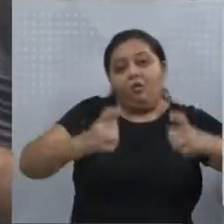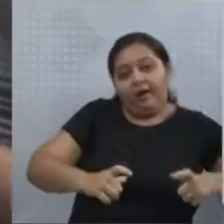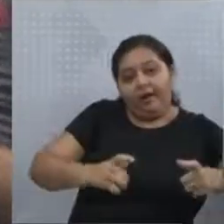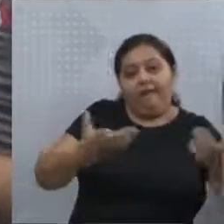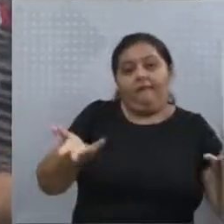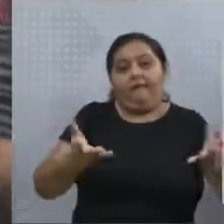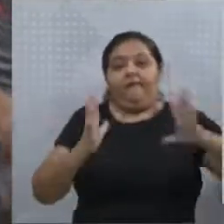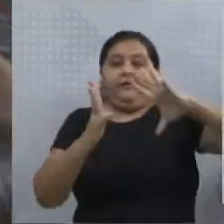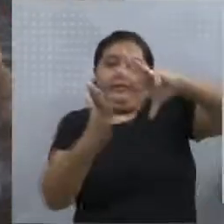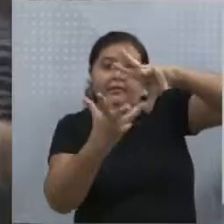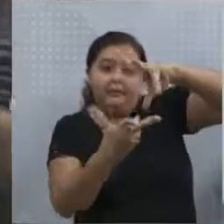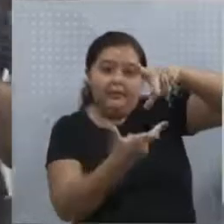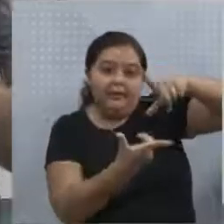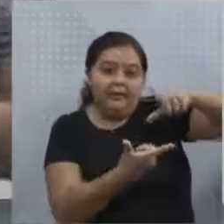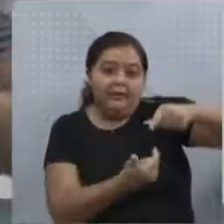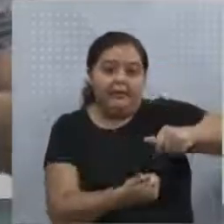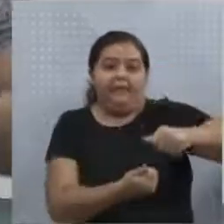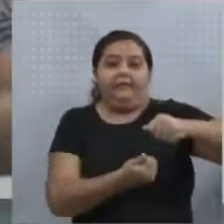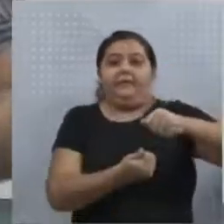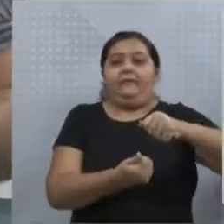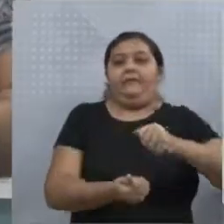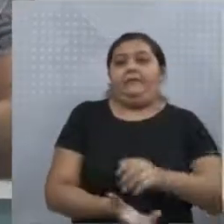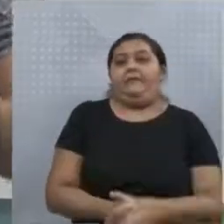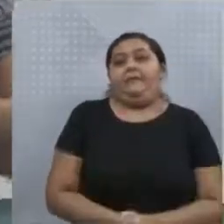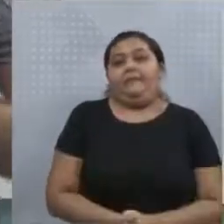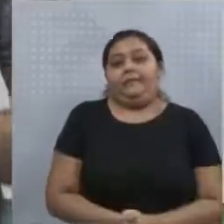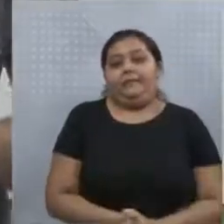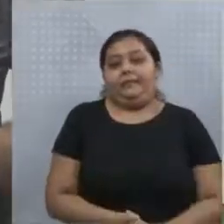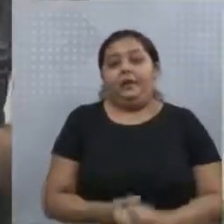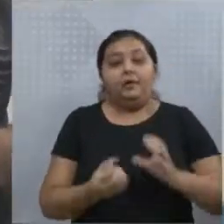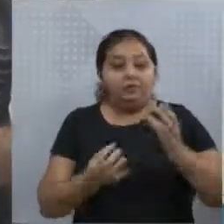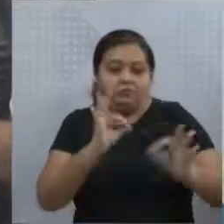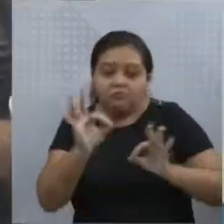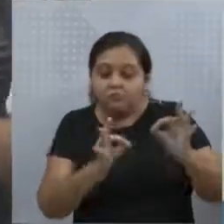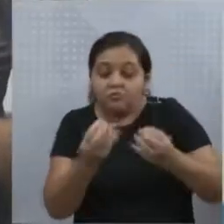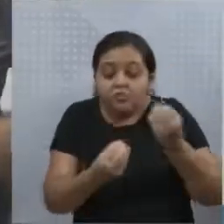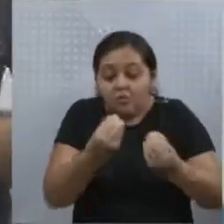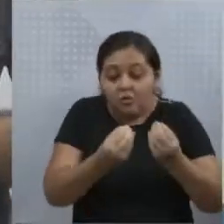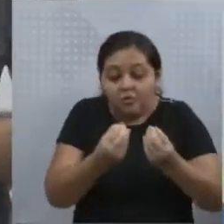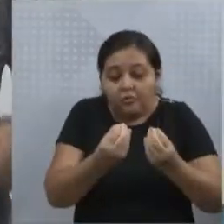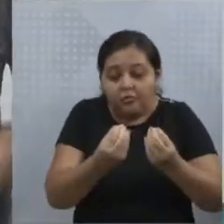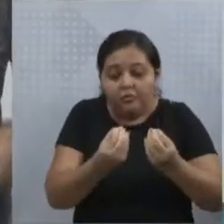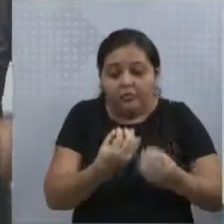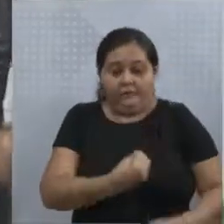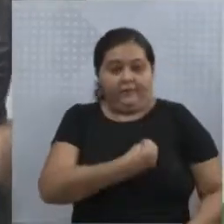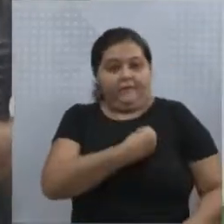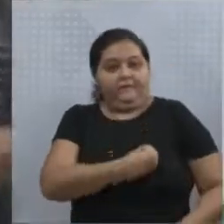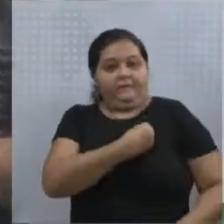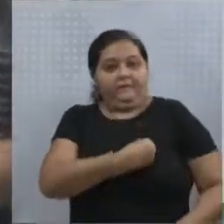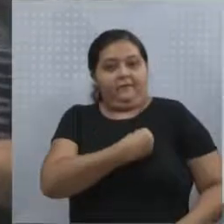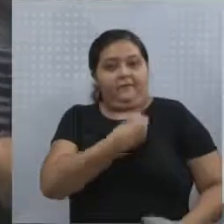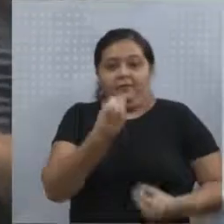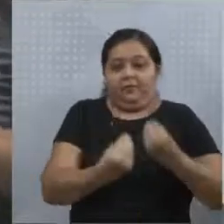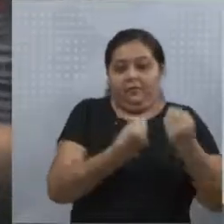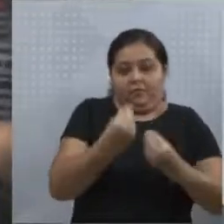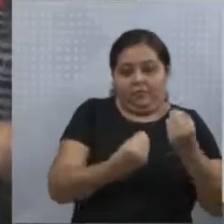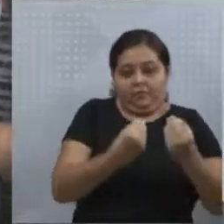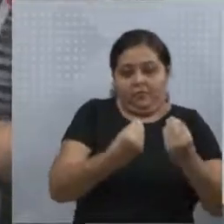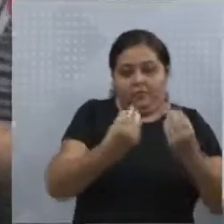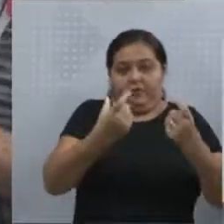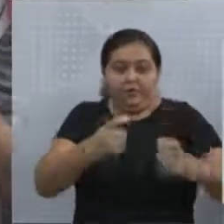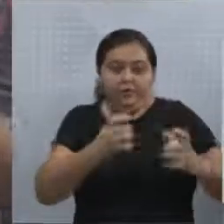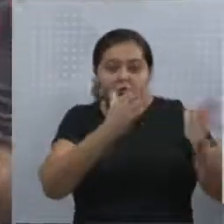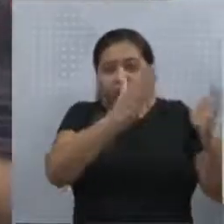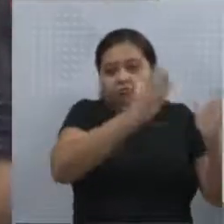naturais que interrelacionados permitem o pleno desenvolvimento da vida. E esses ambientes são divididos